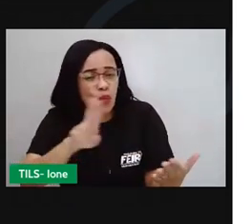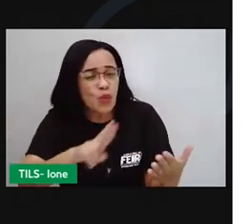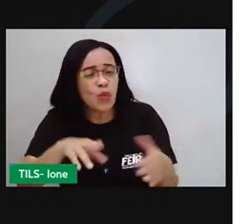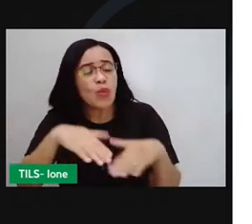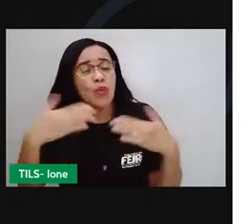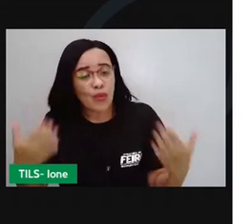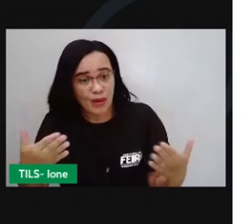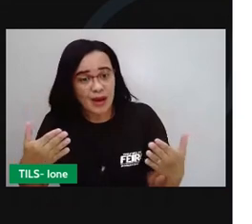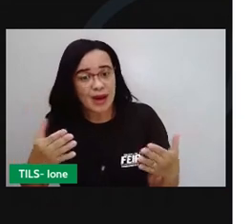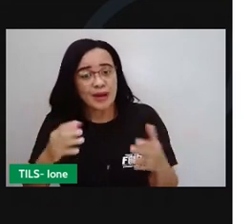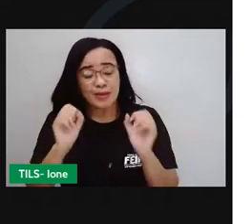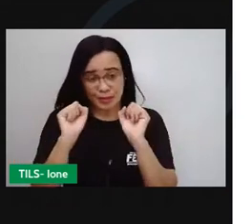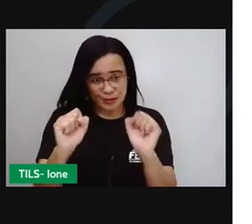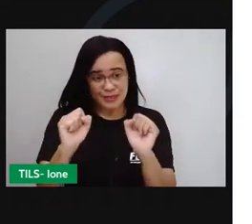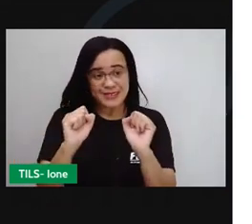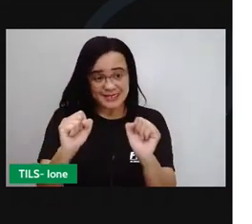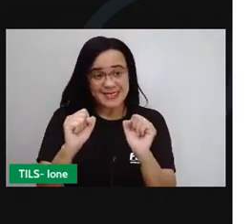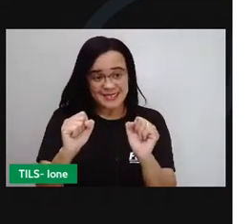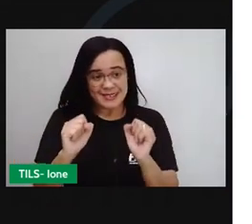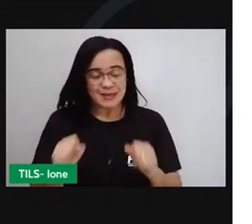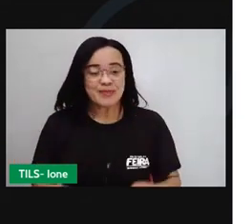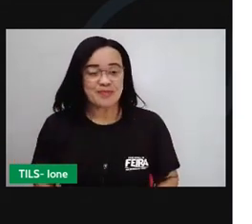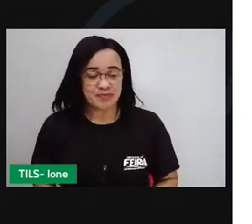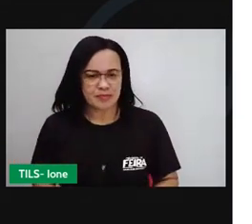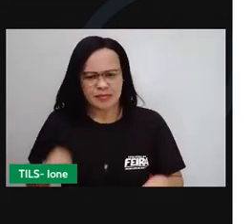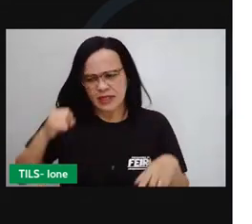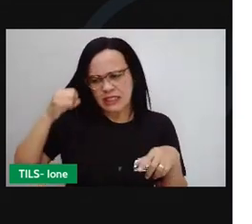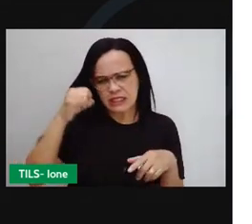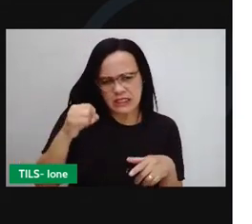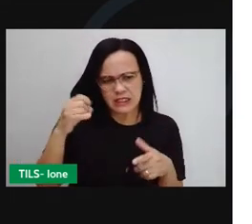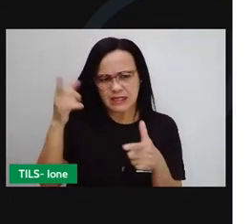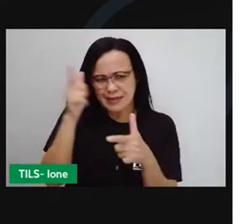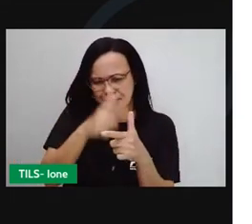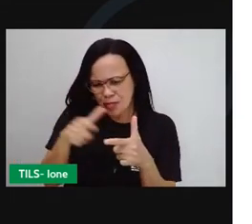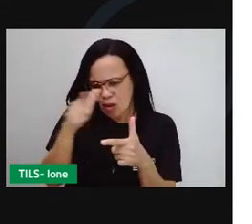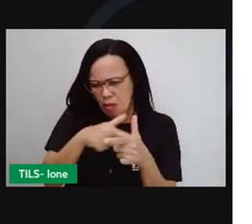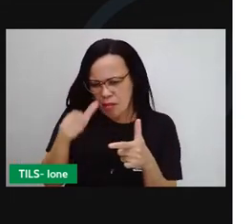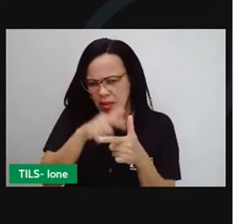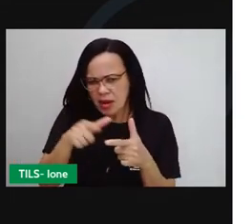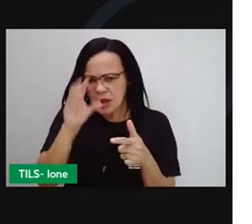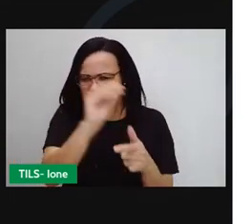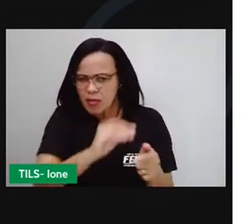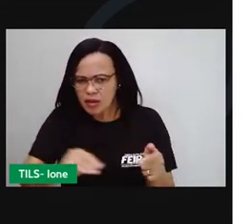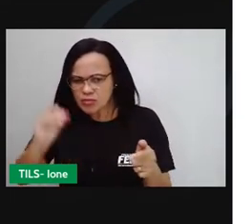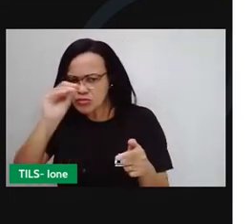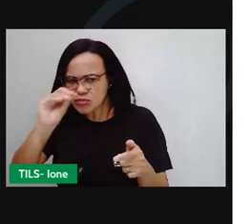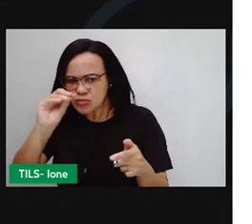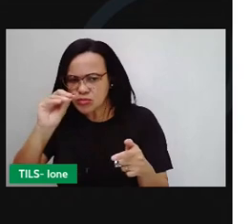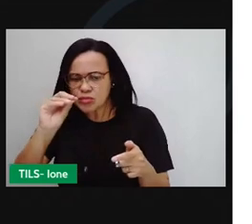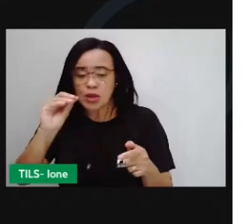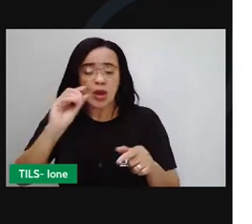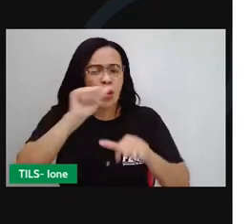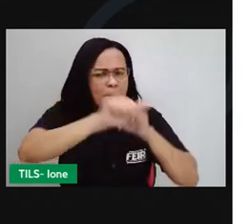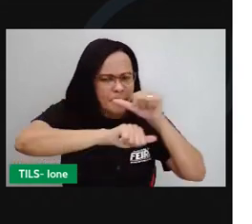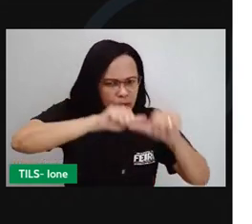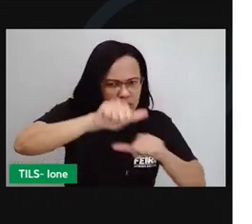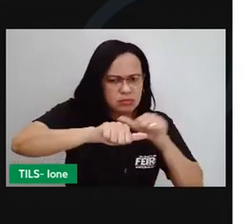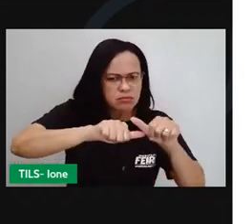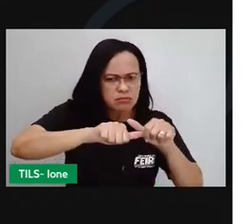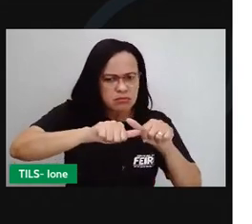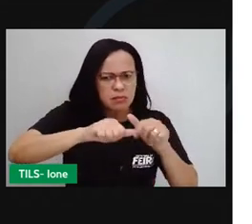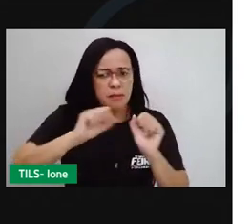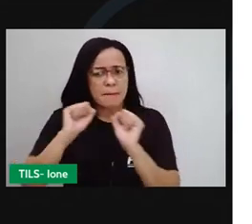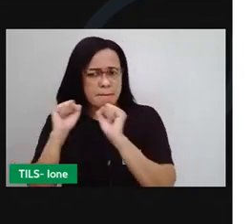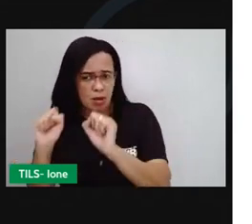se o problema exigir a operação da adição é comum aparecer em palavras